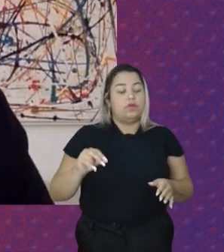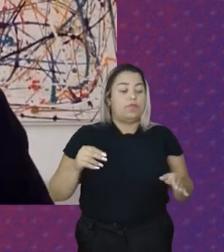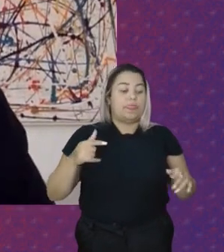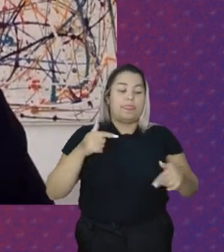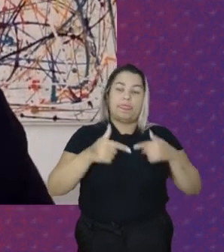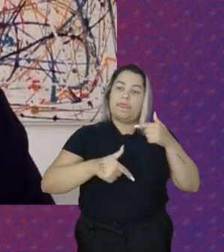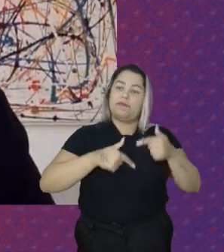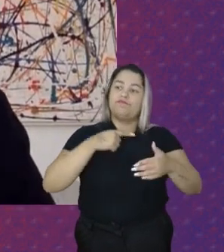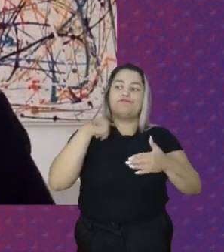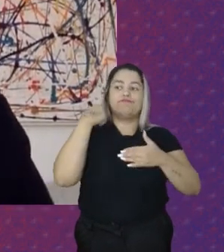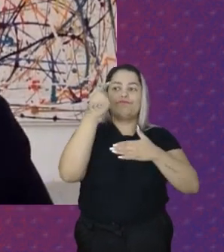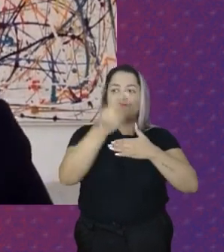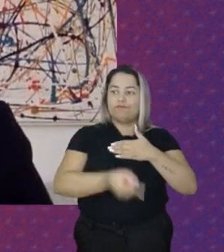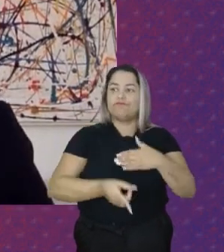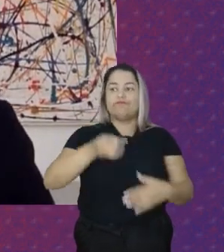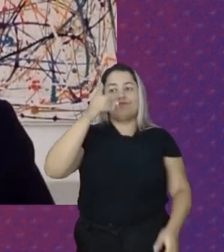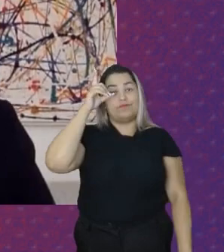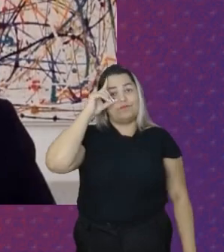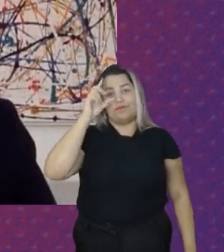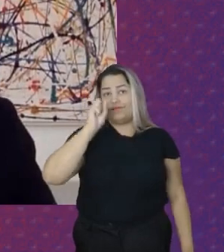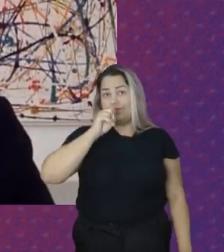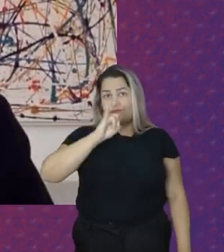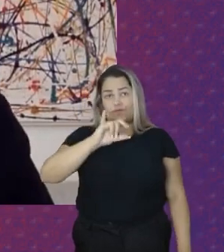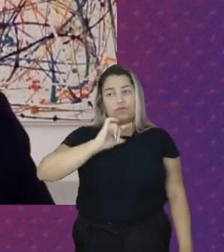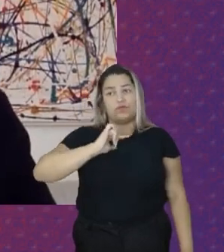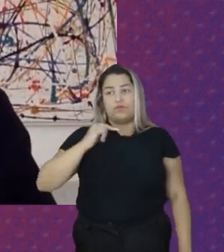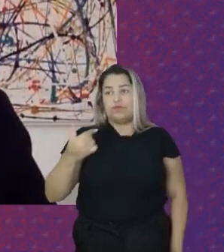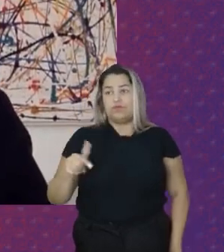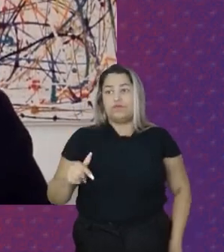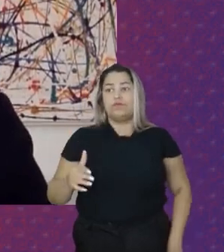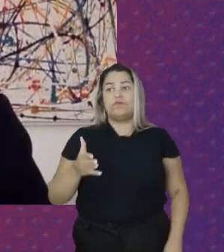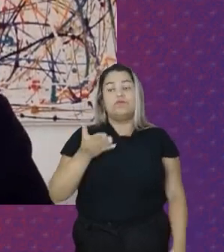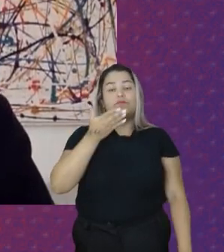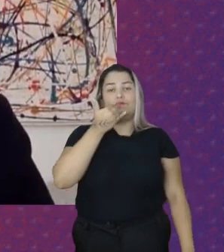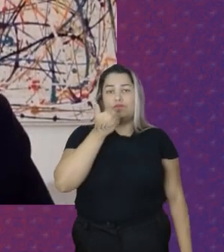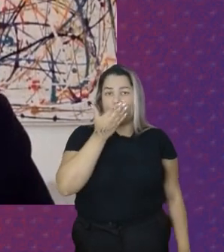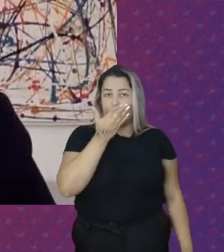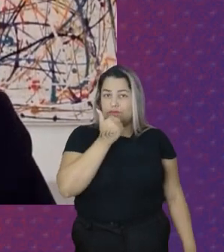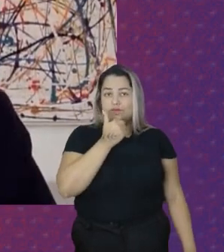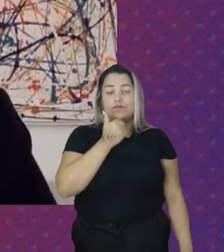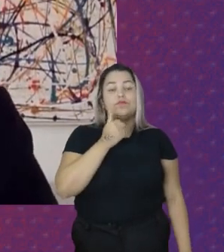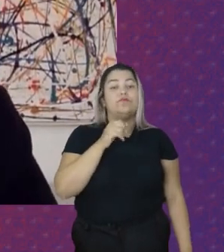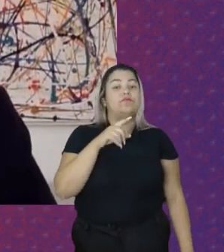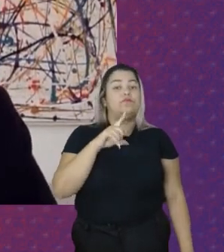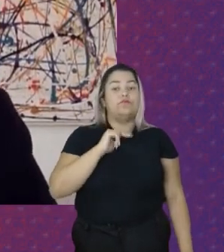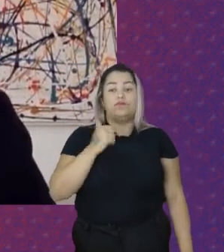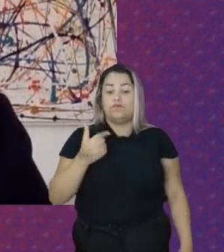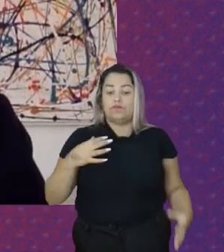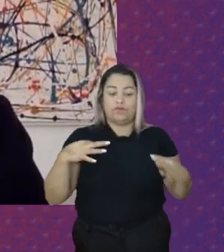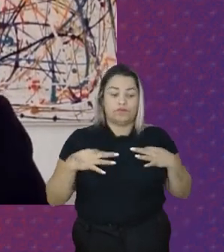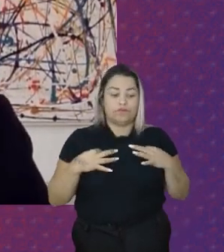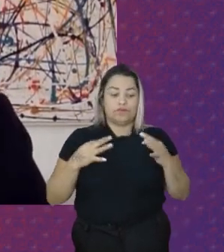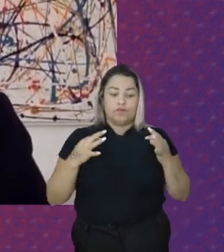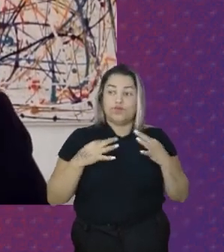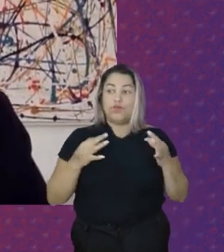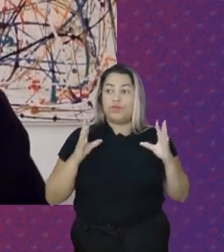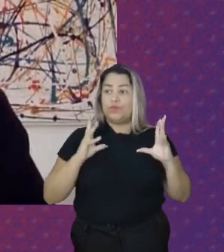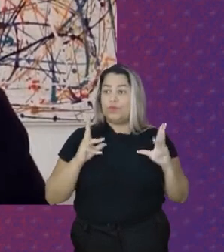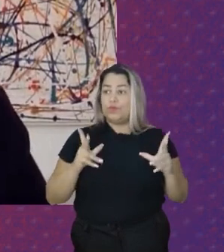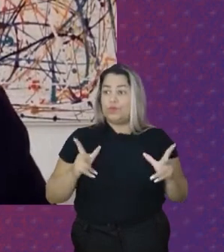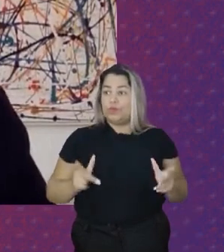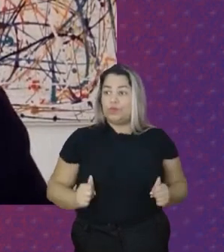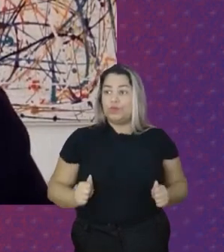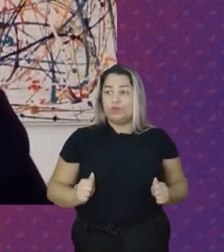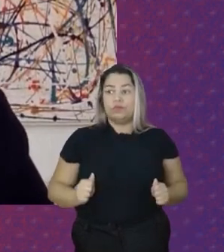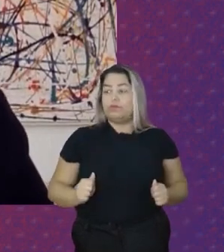Dia após dia Se ele não estiver Alimentado Se ele não possuir Roupas limpas Se ele não tiver